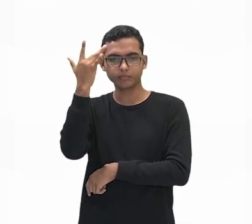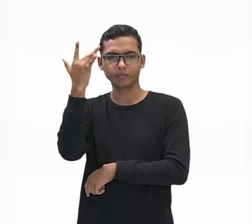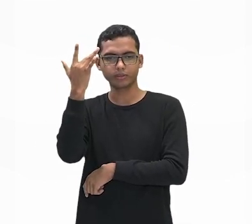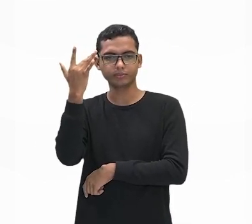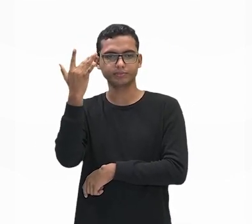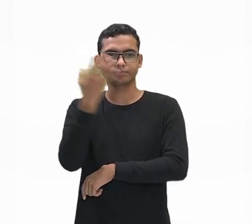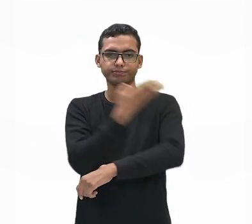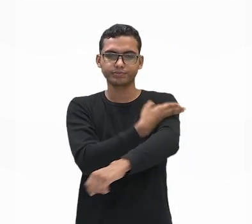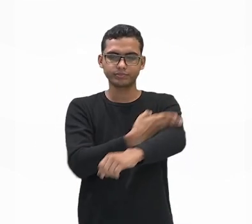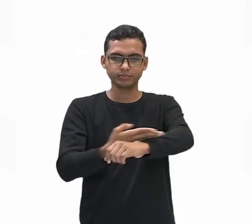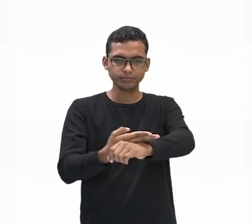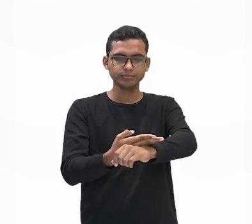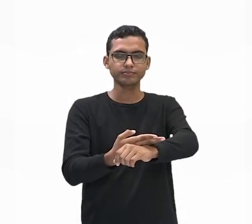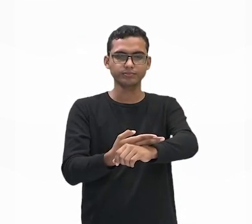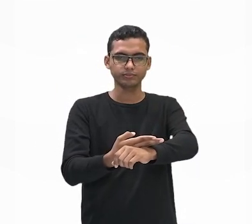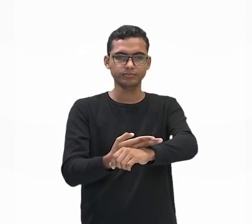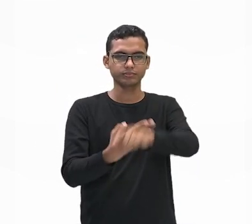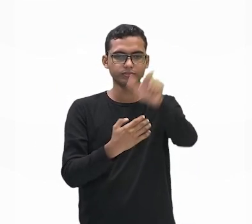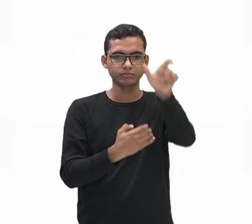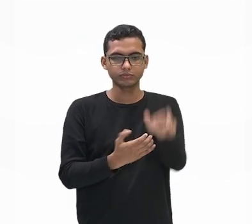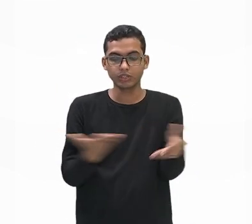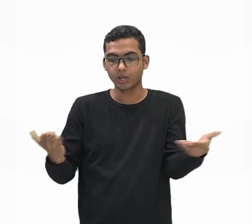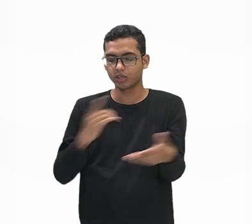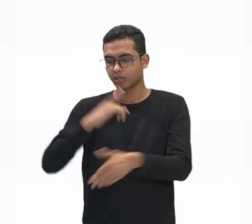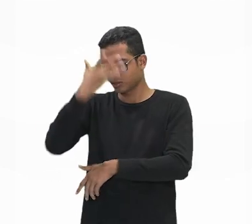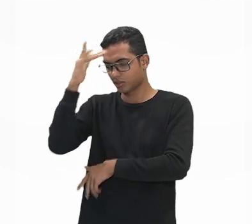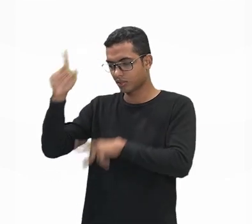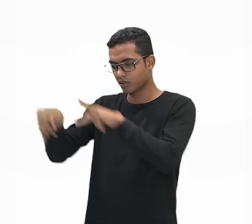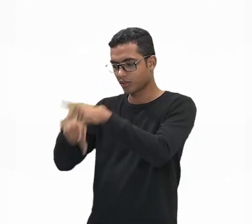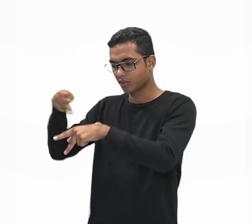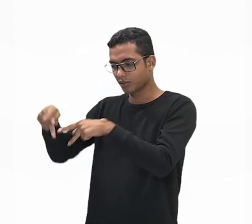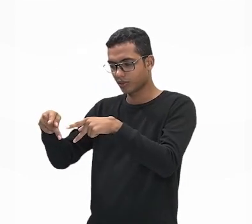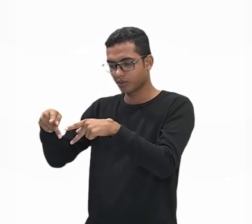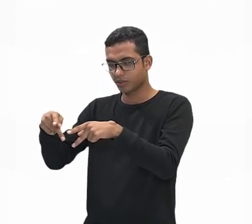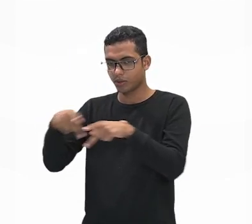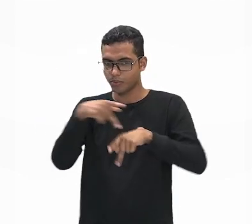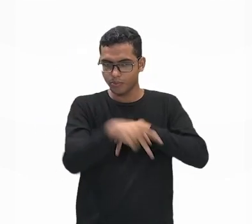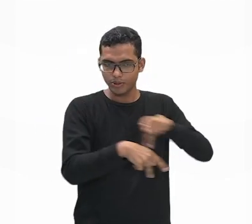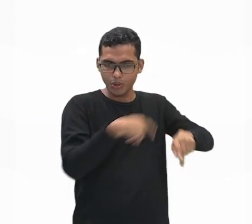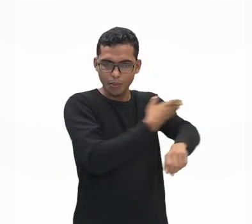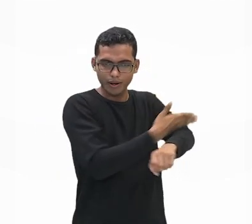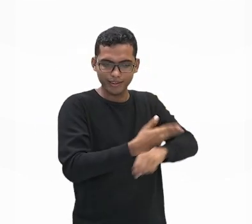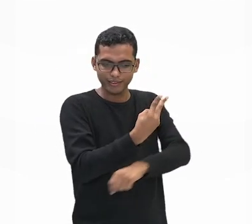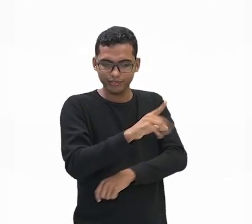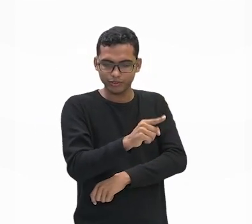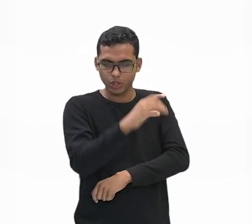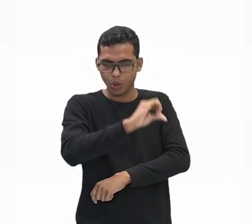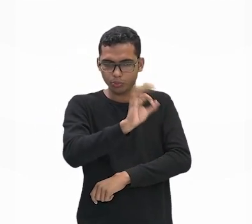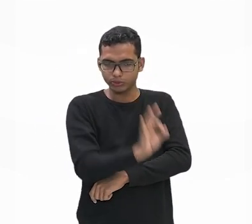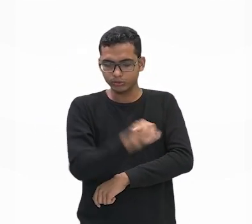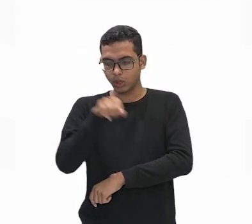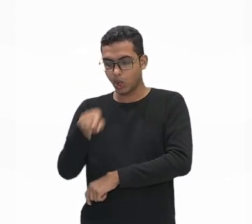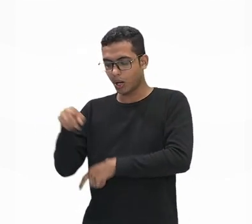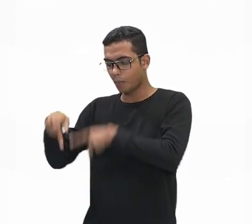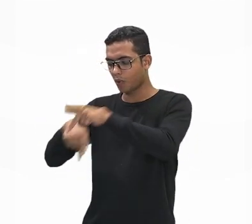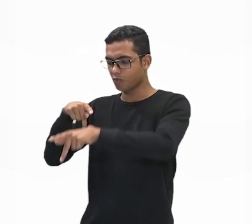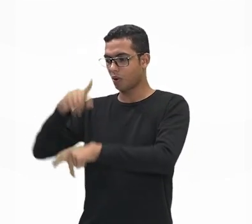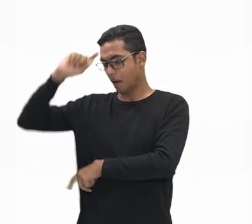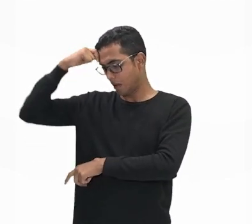praticamente é o dobro entre a população negra. E isso é uma situação ali que é muito